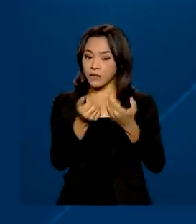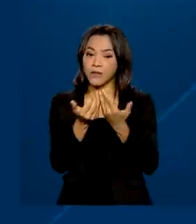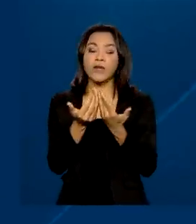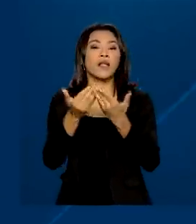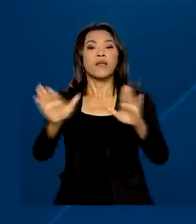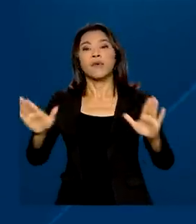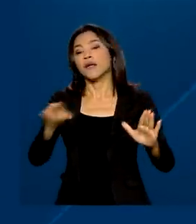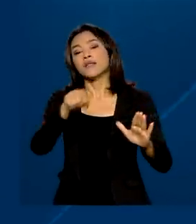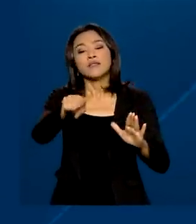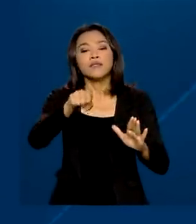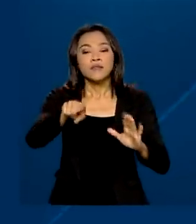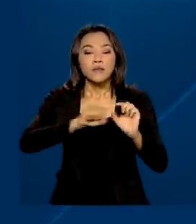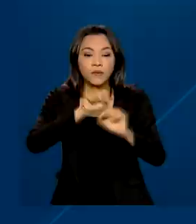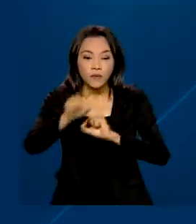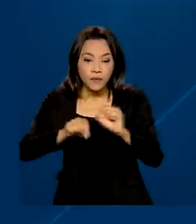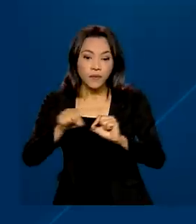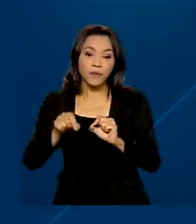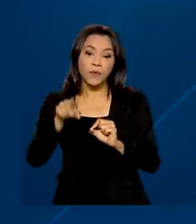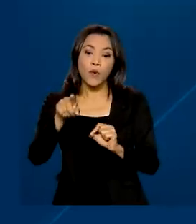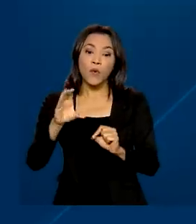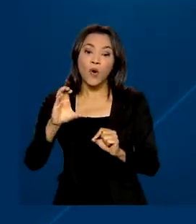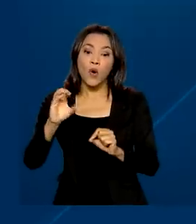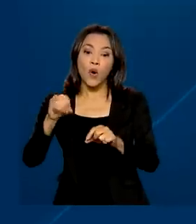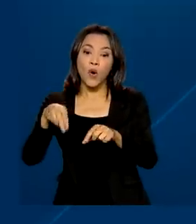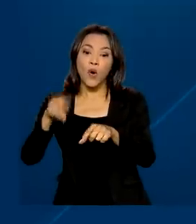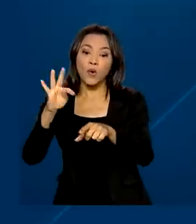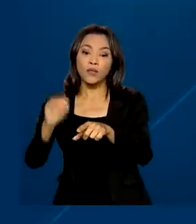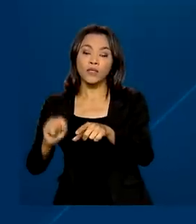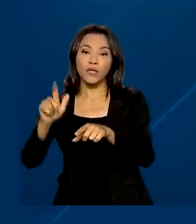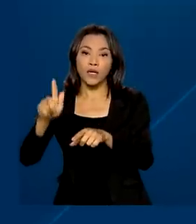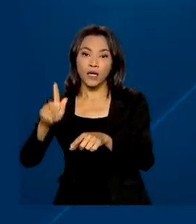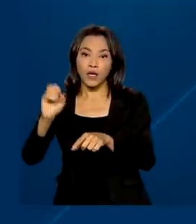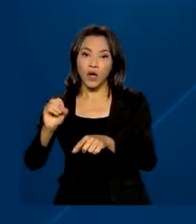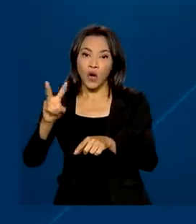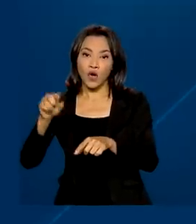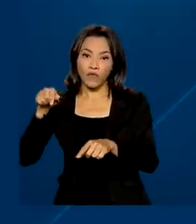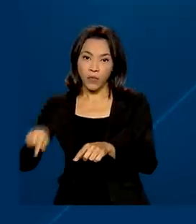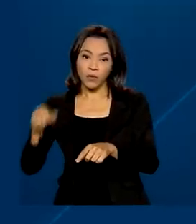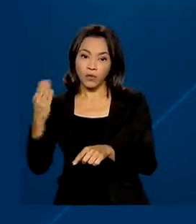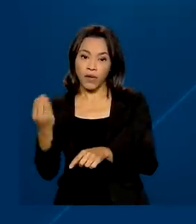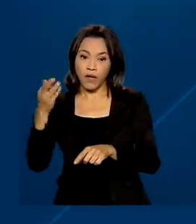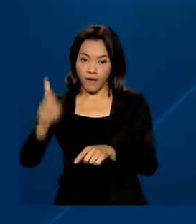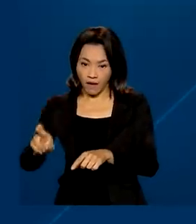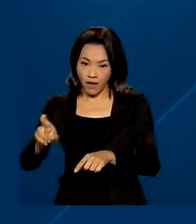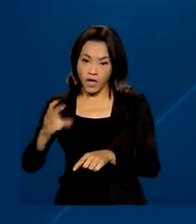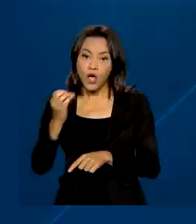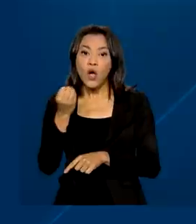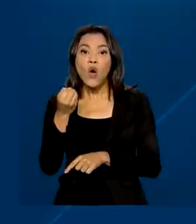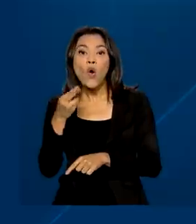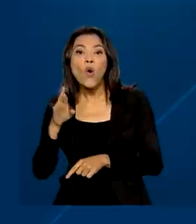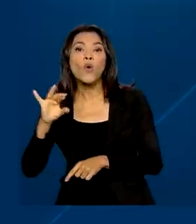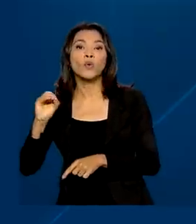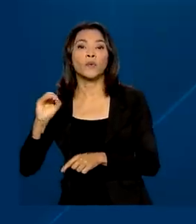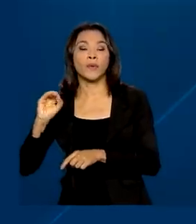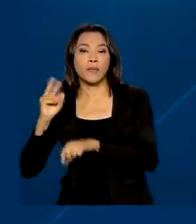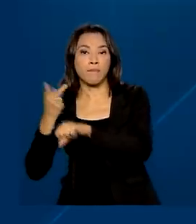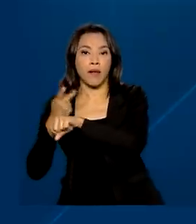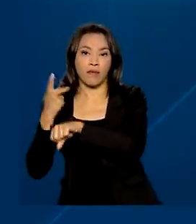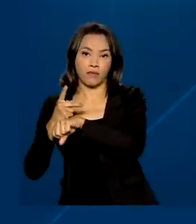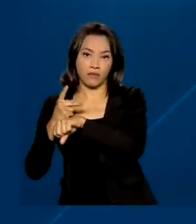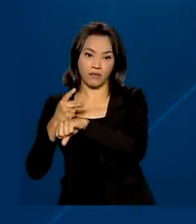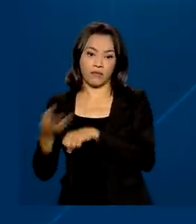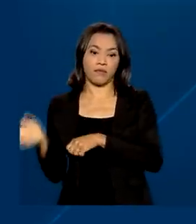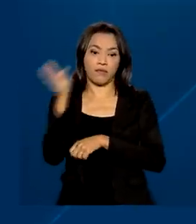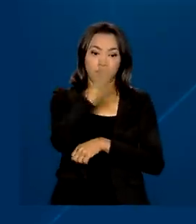serviços de Imposto de Renda com conta gov.br nos níveis ouro e prata. Em 7 de março,